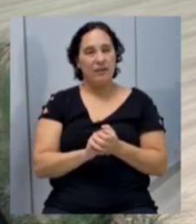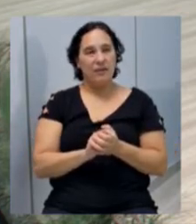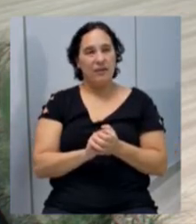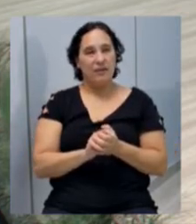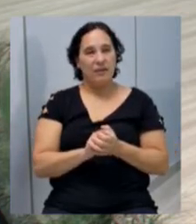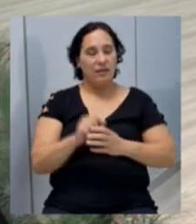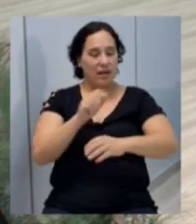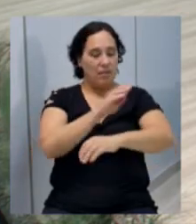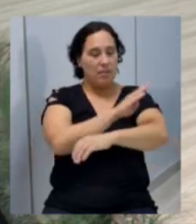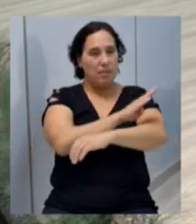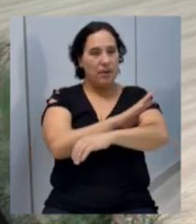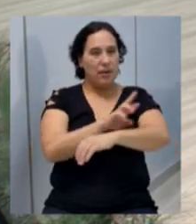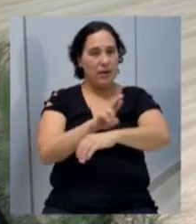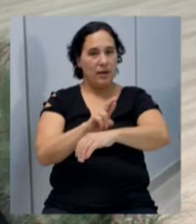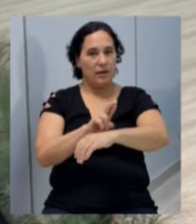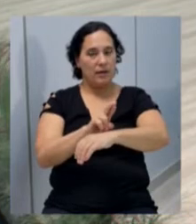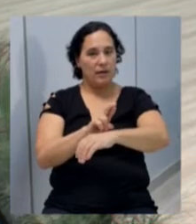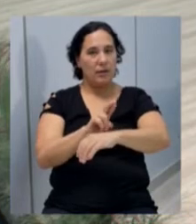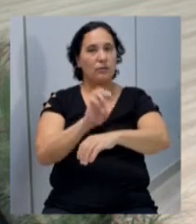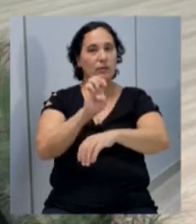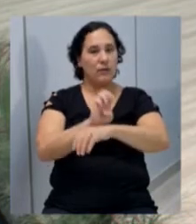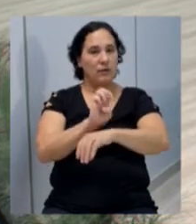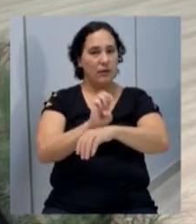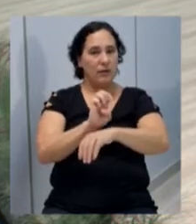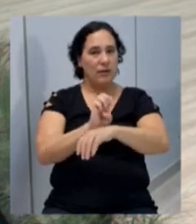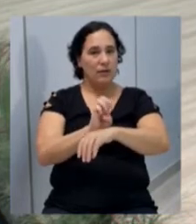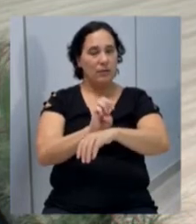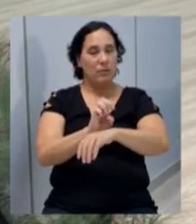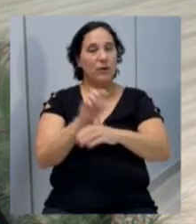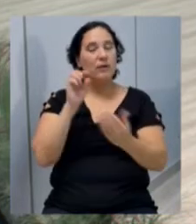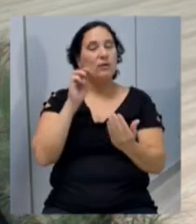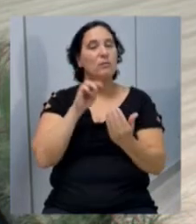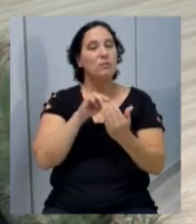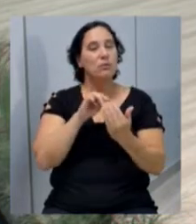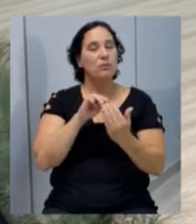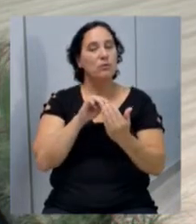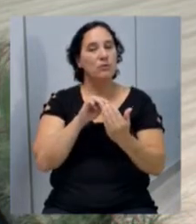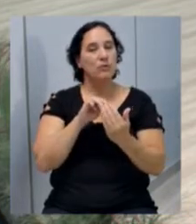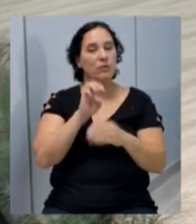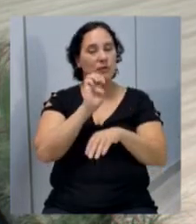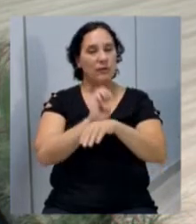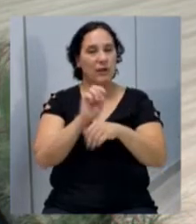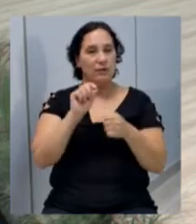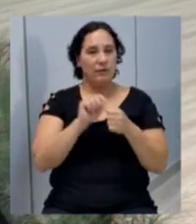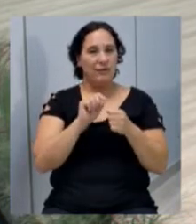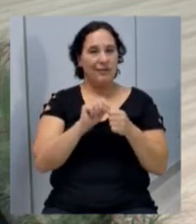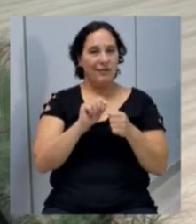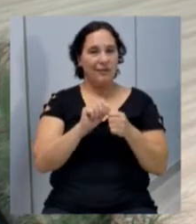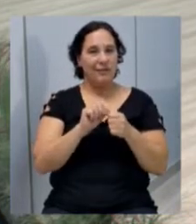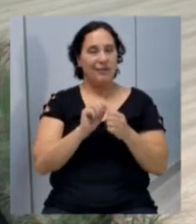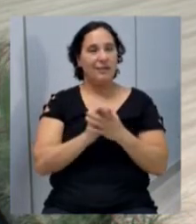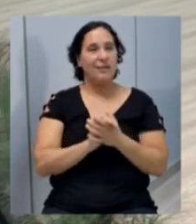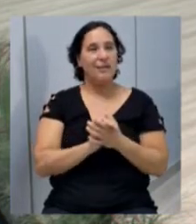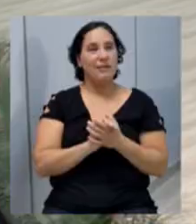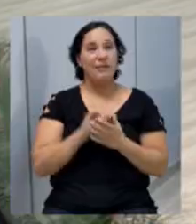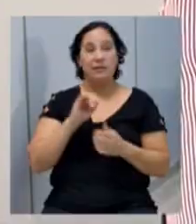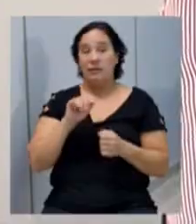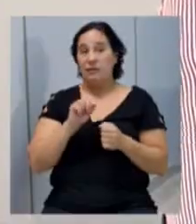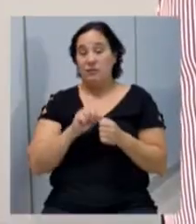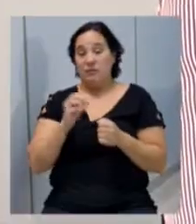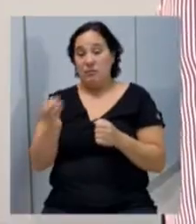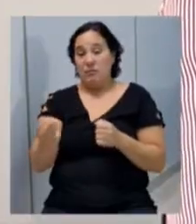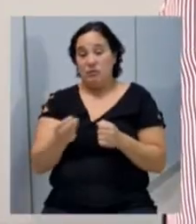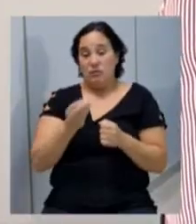da rodovia que pertence ao Estado. Então, é por esse motivo que caberia o Estado fazer, ou, se não fizer, que